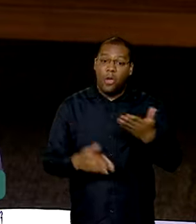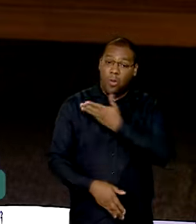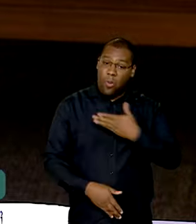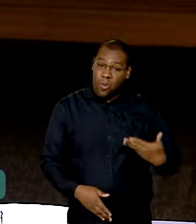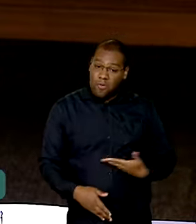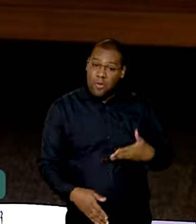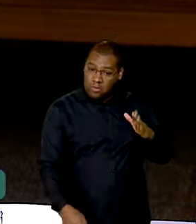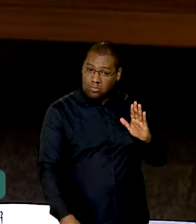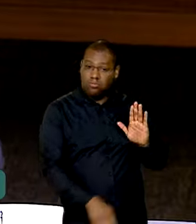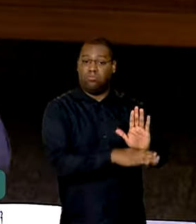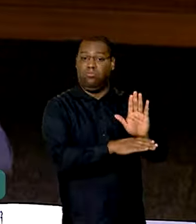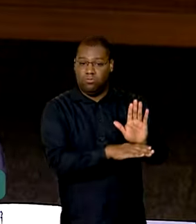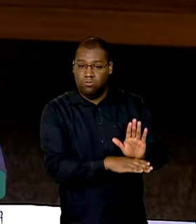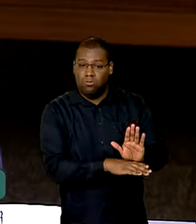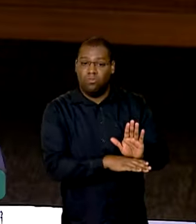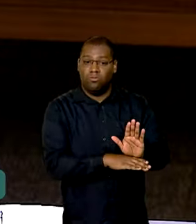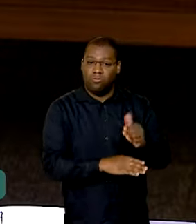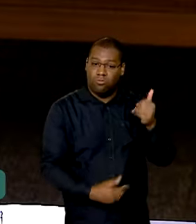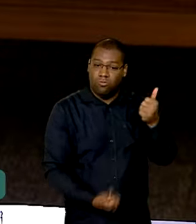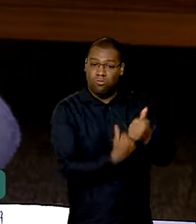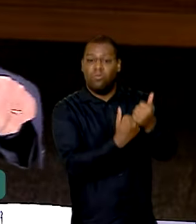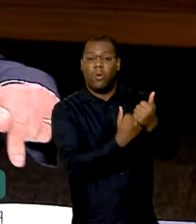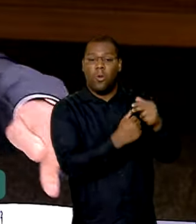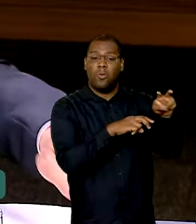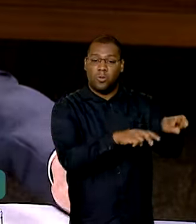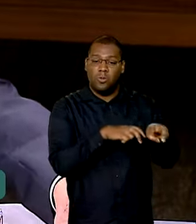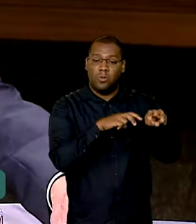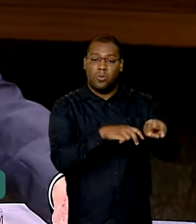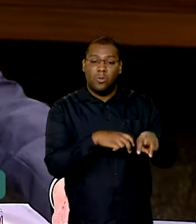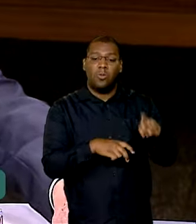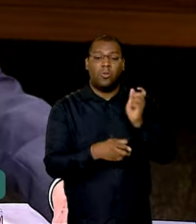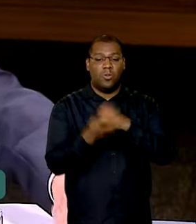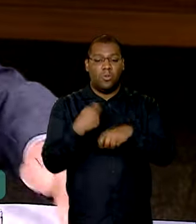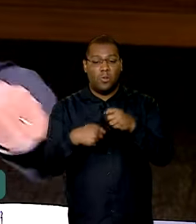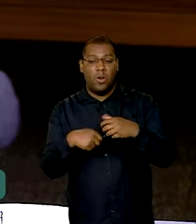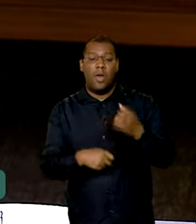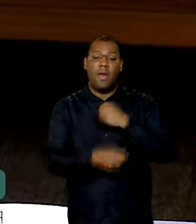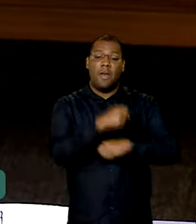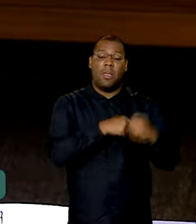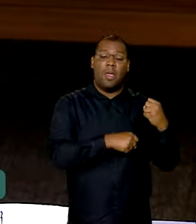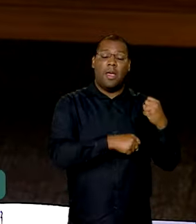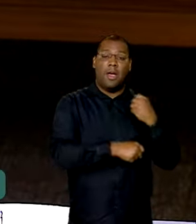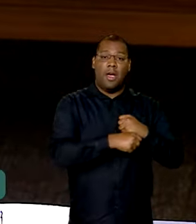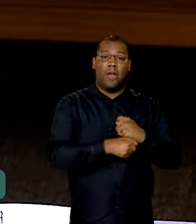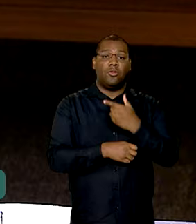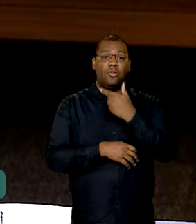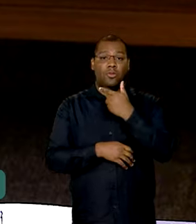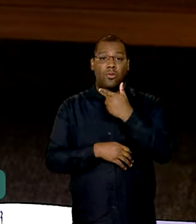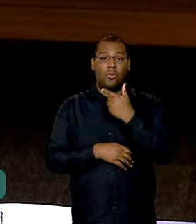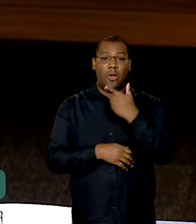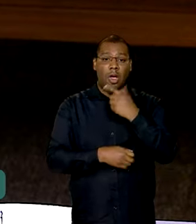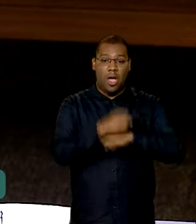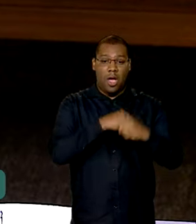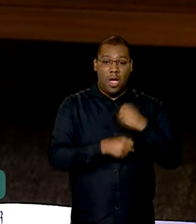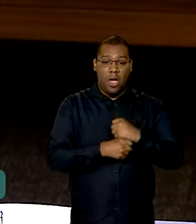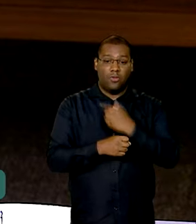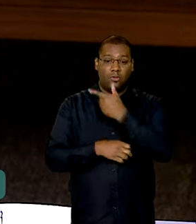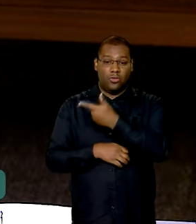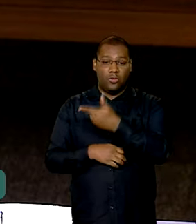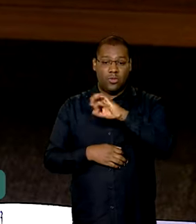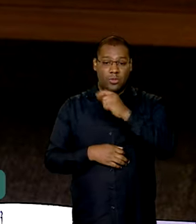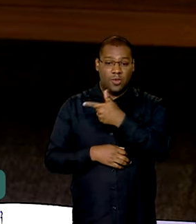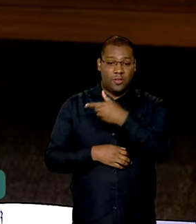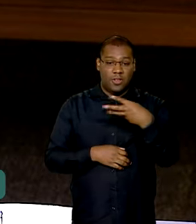mais ainda. Sabe que de janeiro de 2023 a maio de 2024, nós já